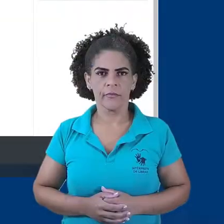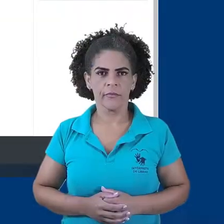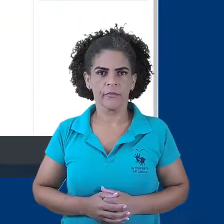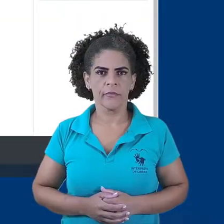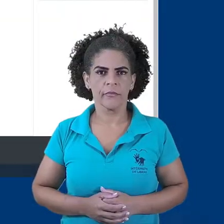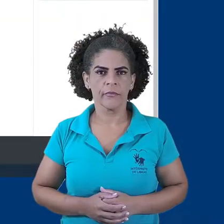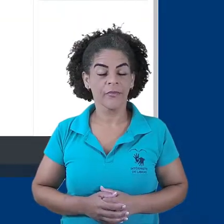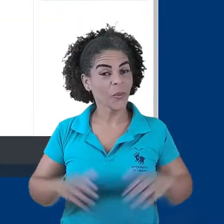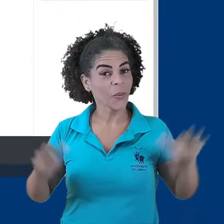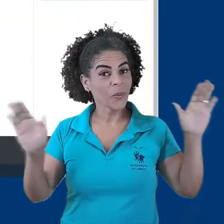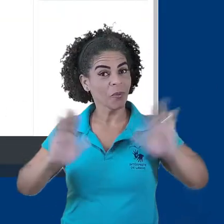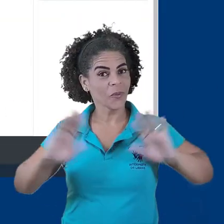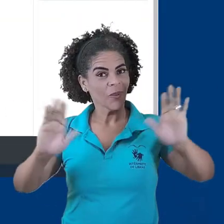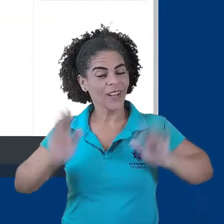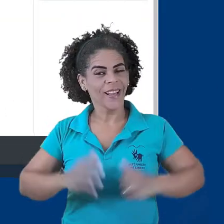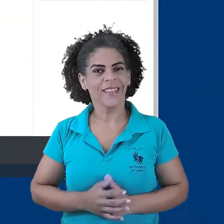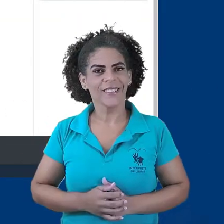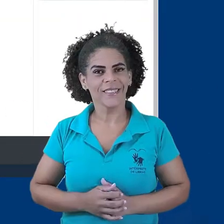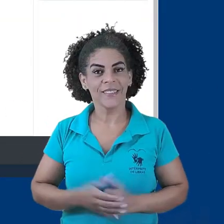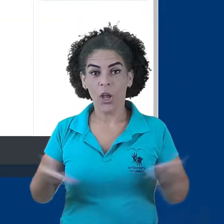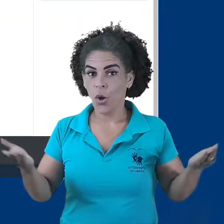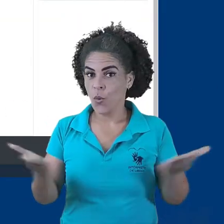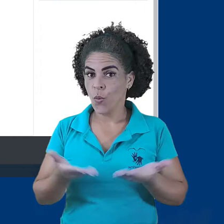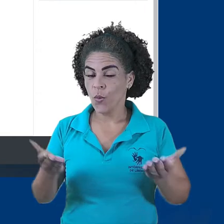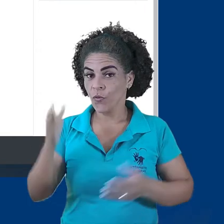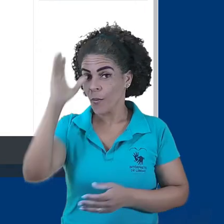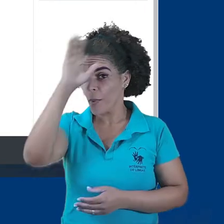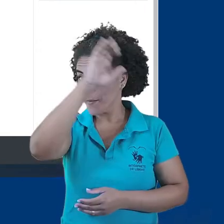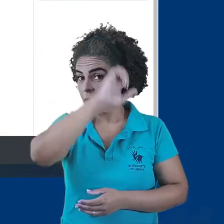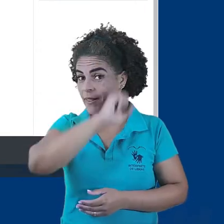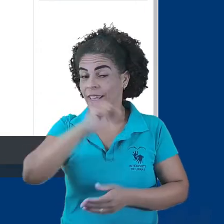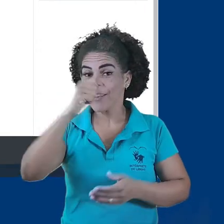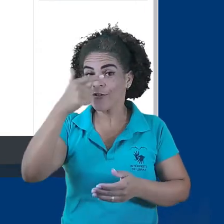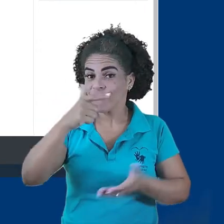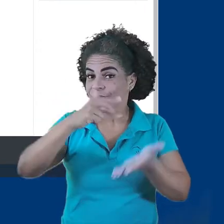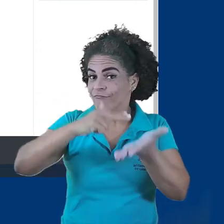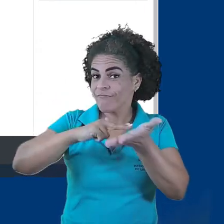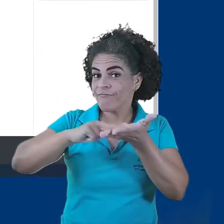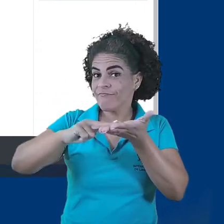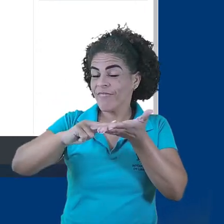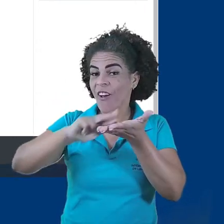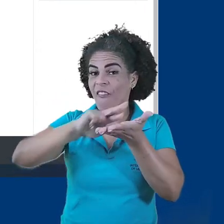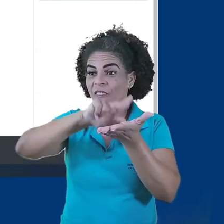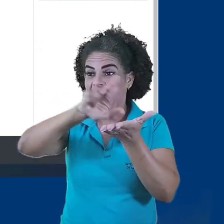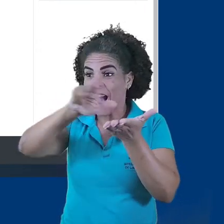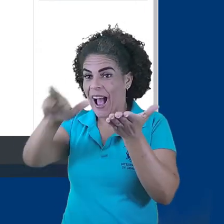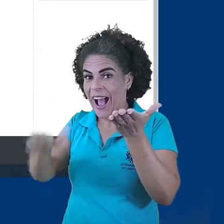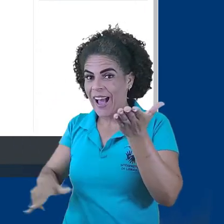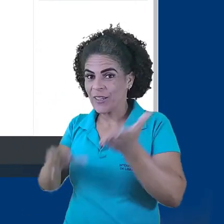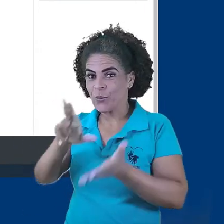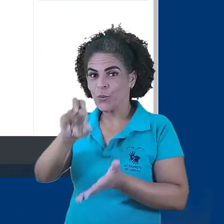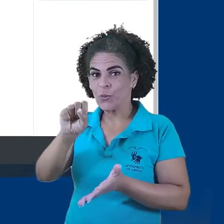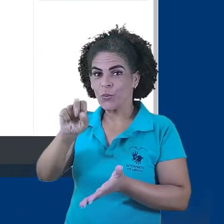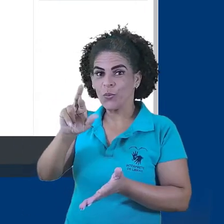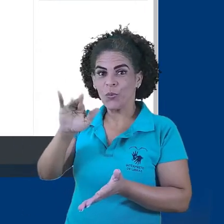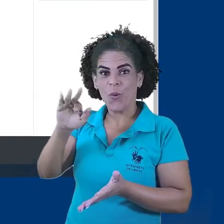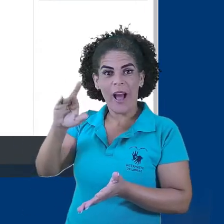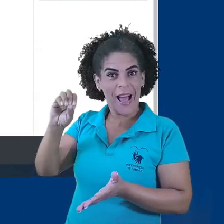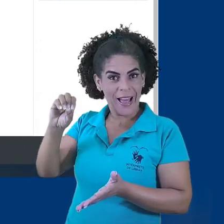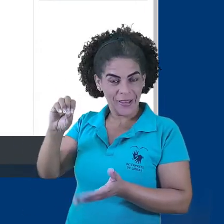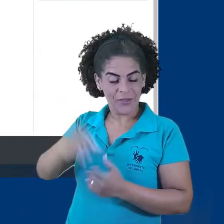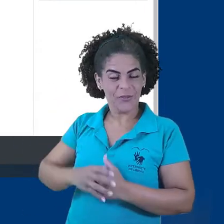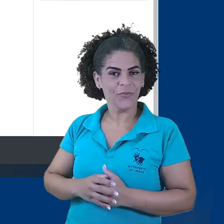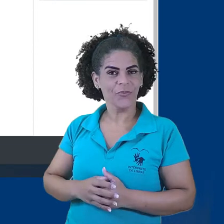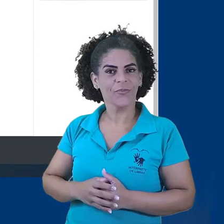Olá, hoje aprenderemos a enviar mensagens para vários usuários. Para enviar